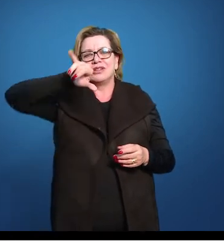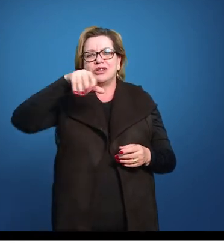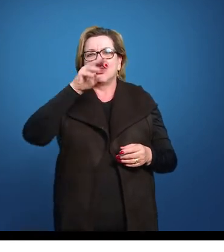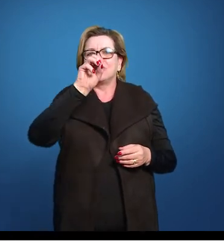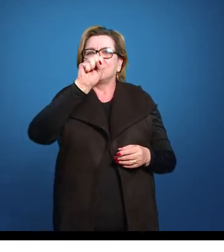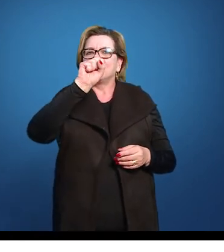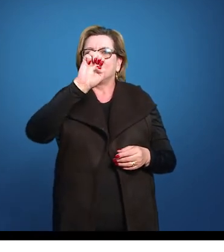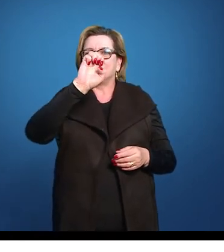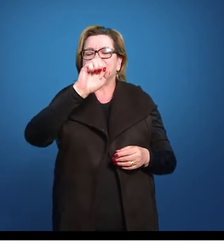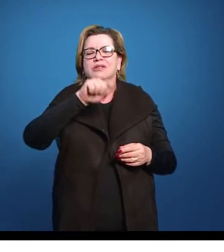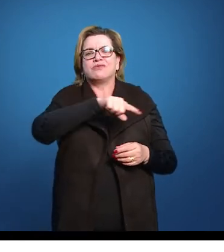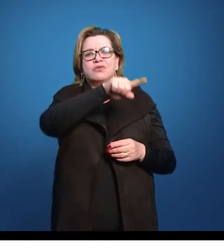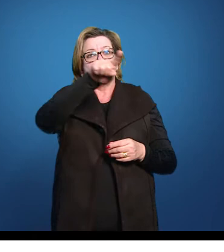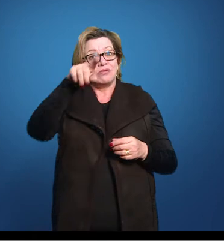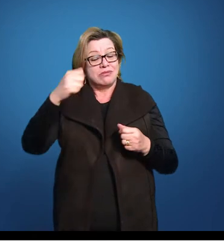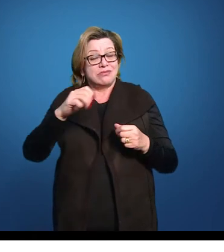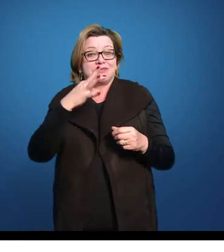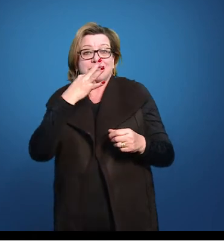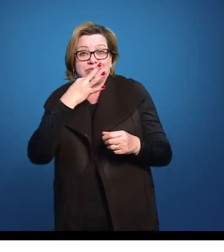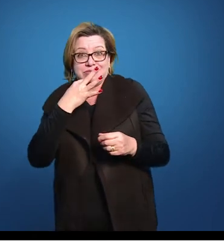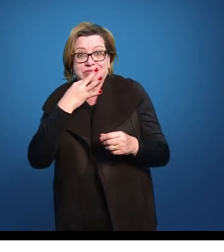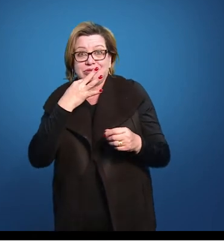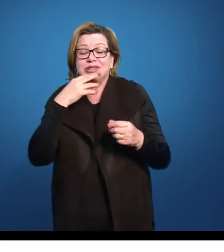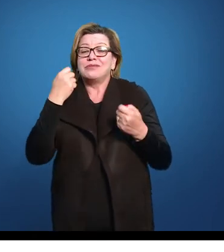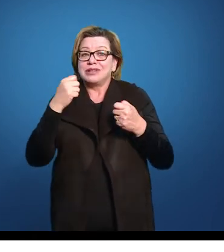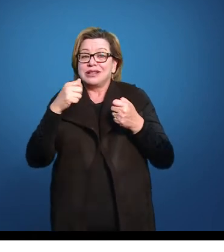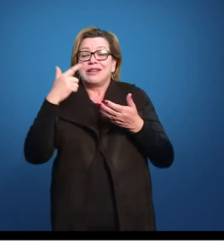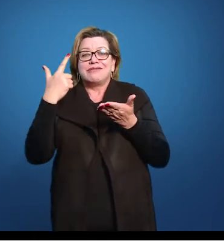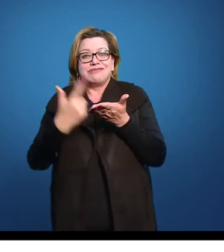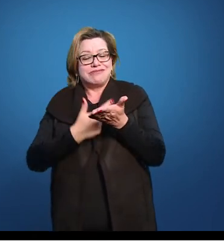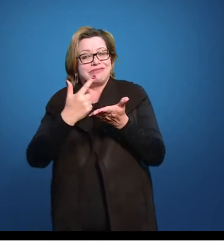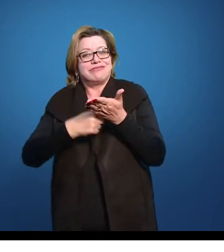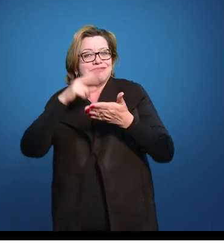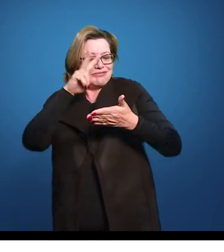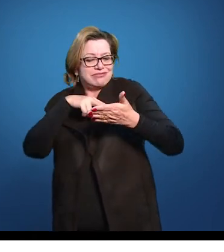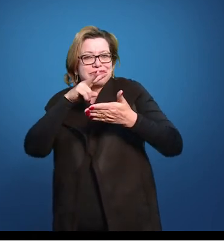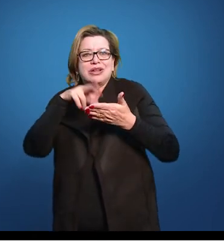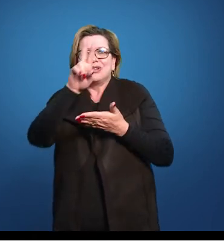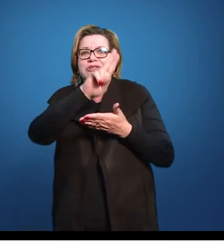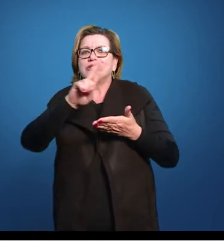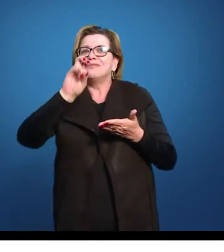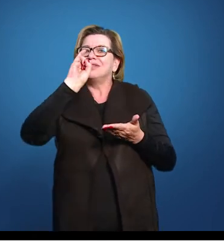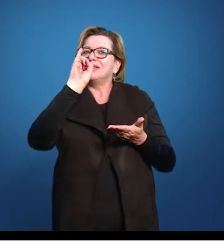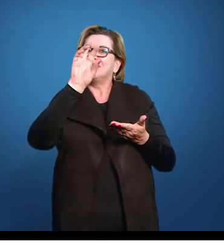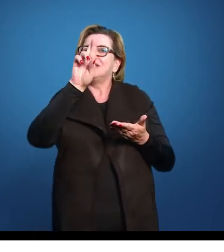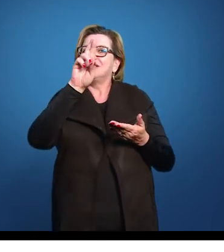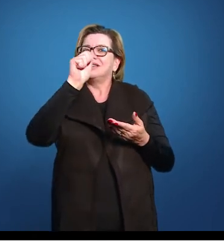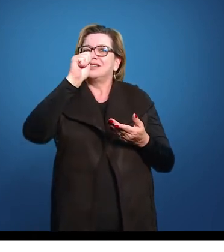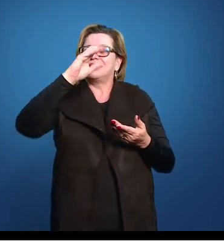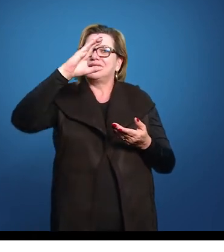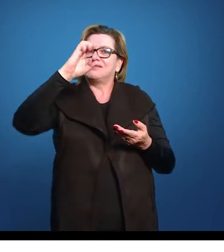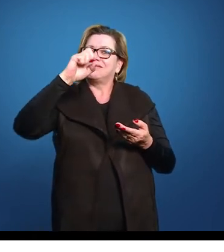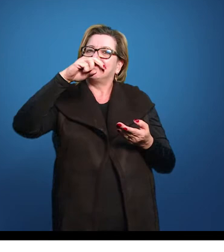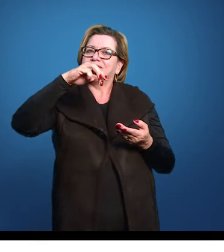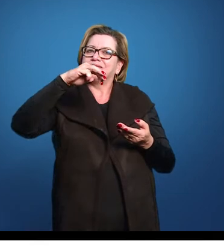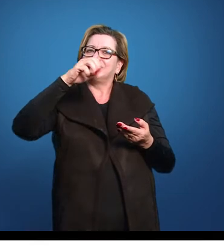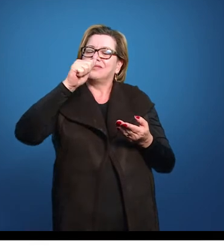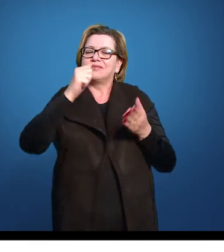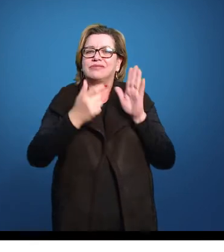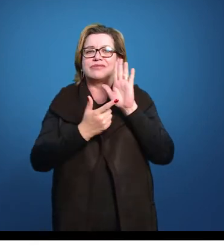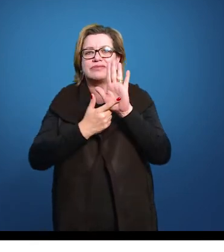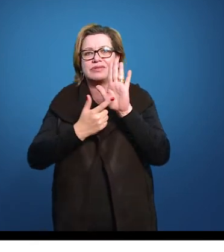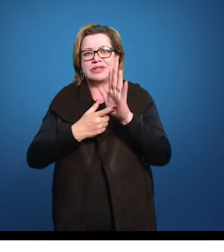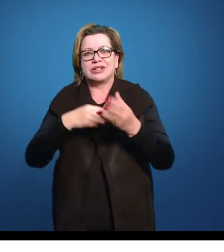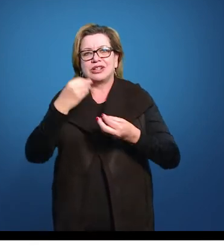que conhecer e a obra que a gente precisa ler aqui é a Iracema, que vai então pensar nesse... que ele mesmo,